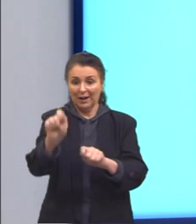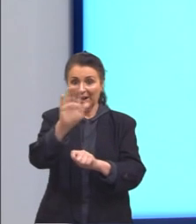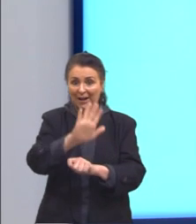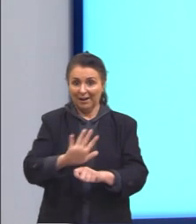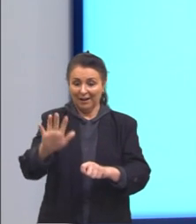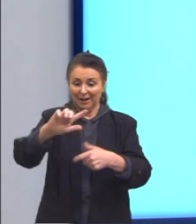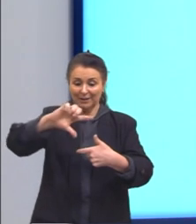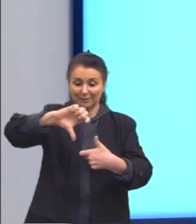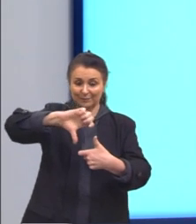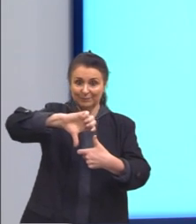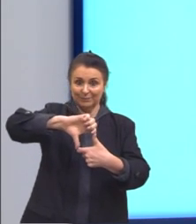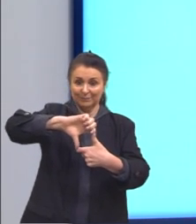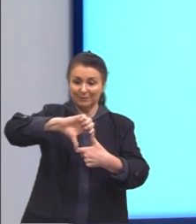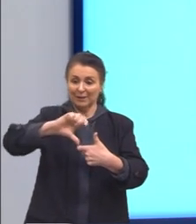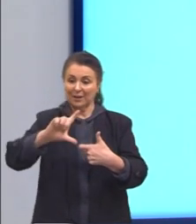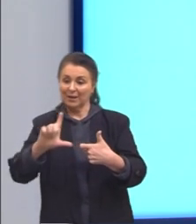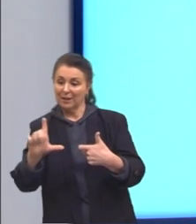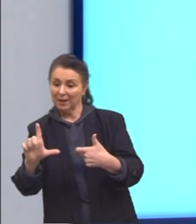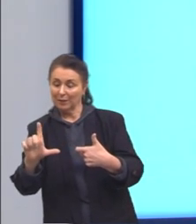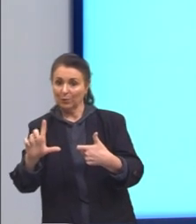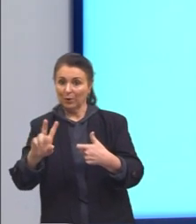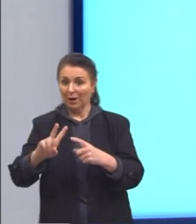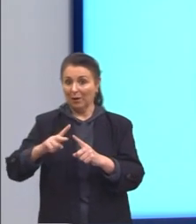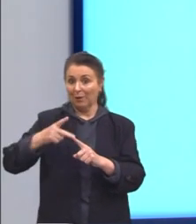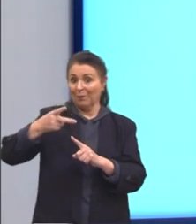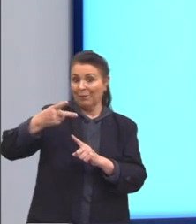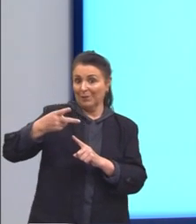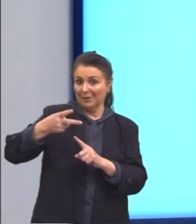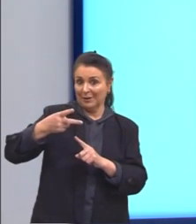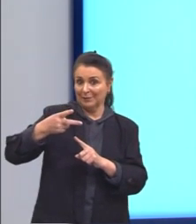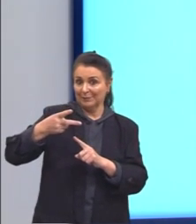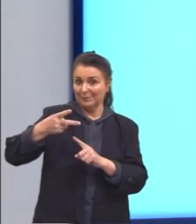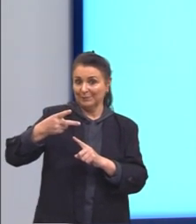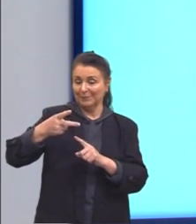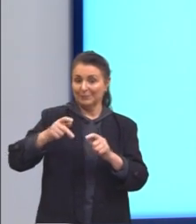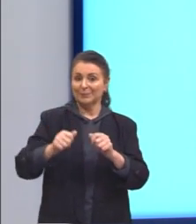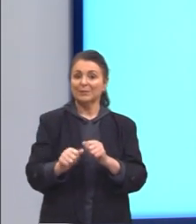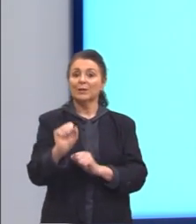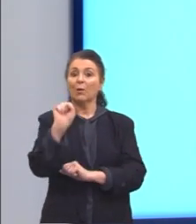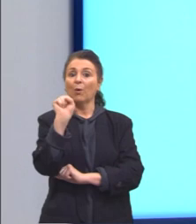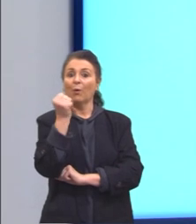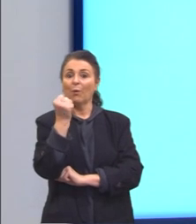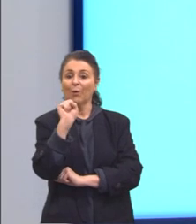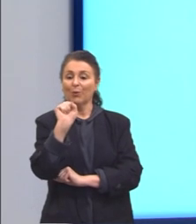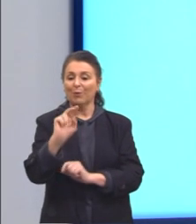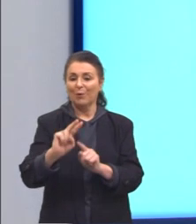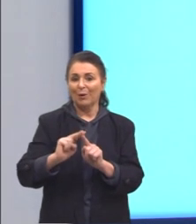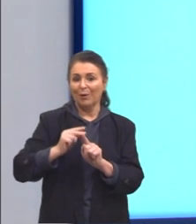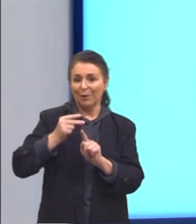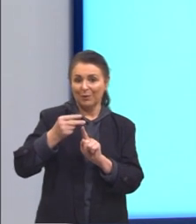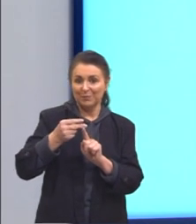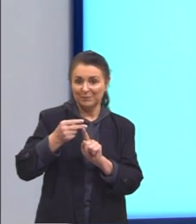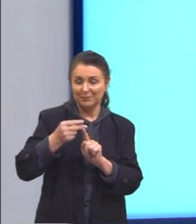é a medida do lado ao quadrado. Então, nessa figura, área é 8 ao quadrado.